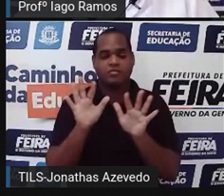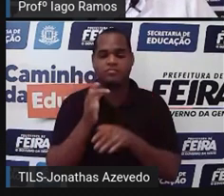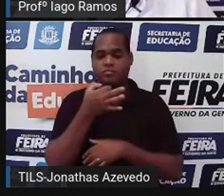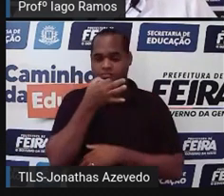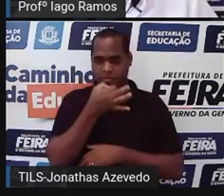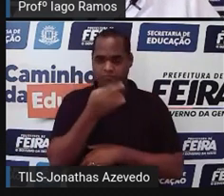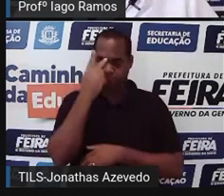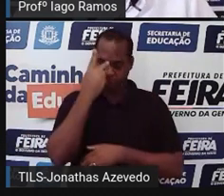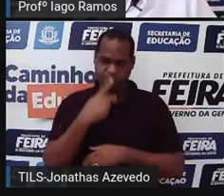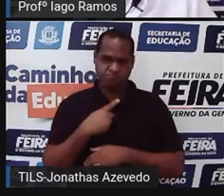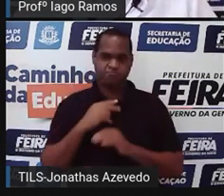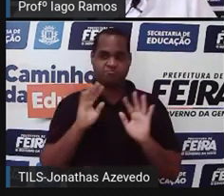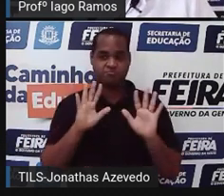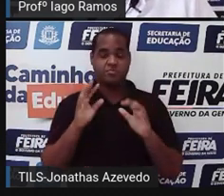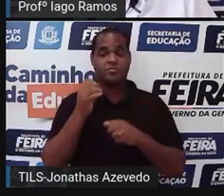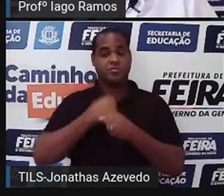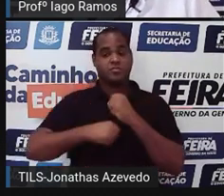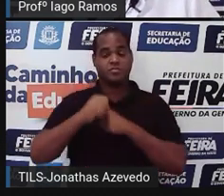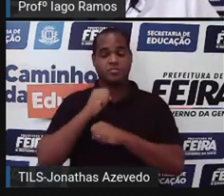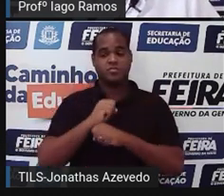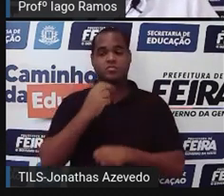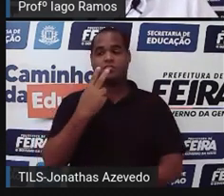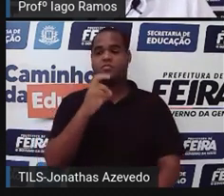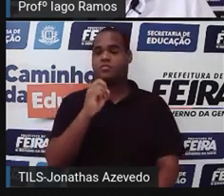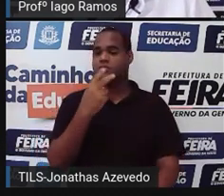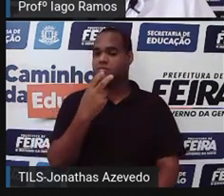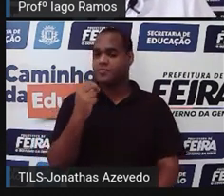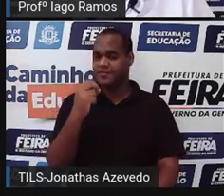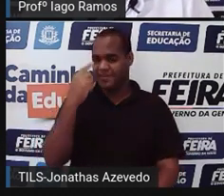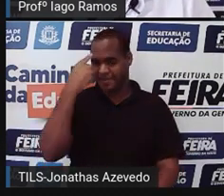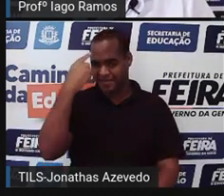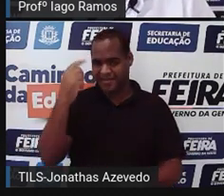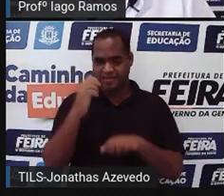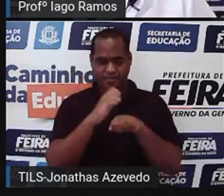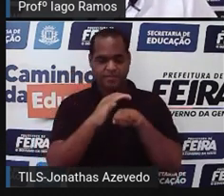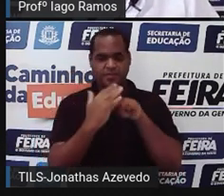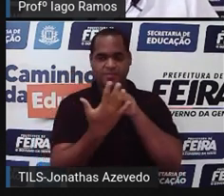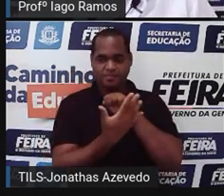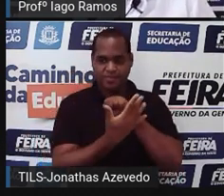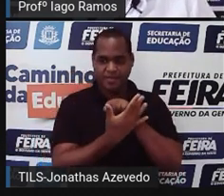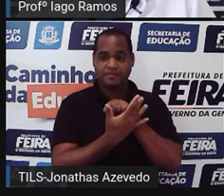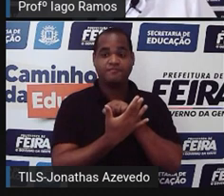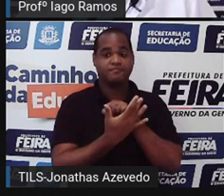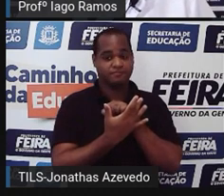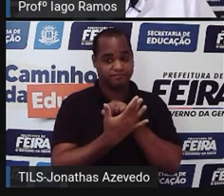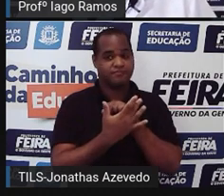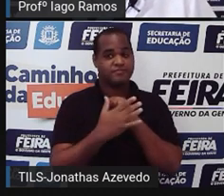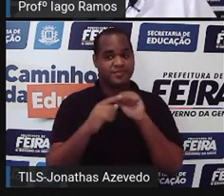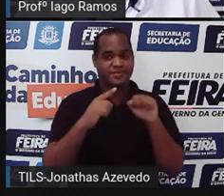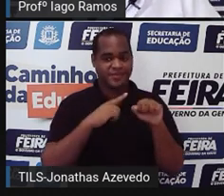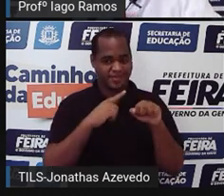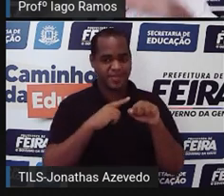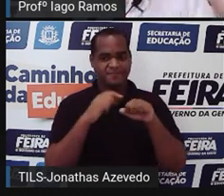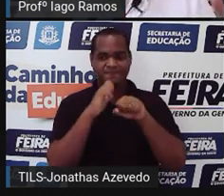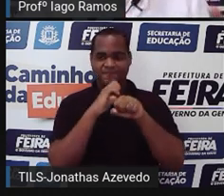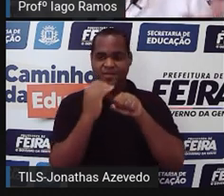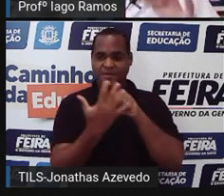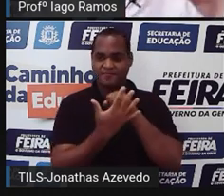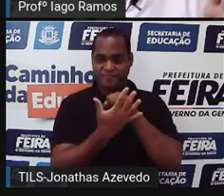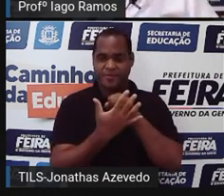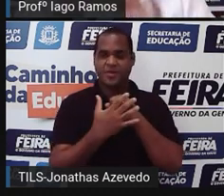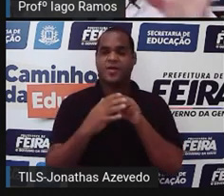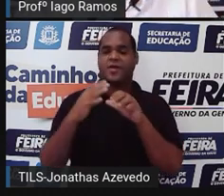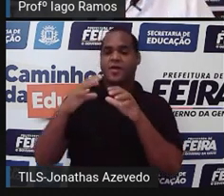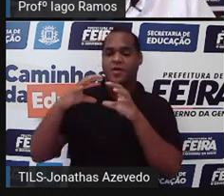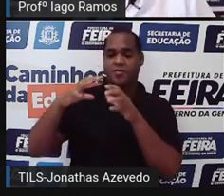A gente sabe que no ano de 2020 foi o ano que estourou a pandemia do coronavírus no mundo inteiro.